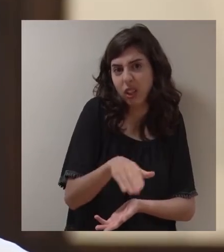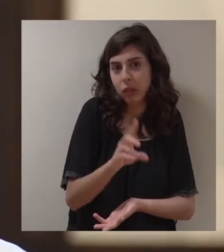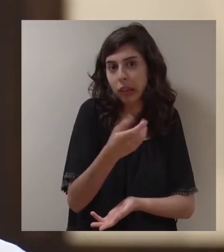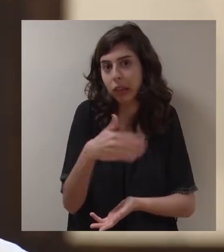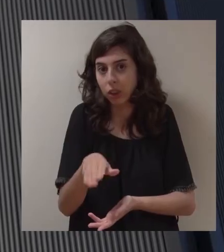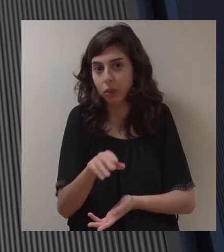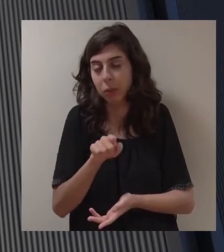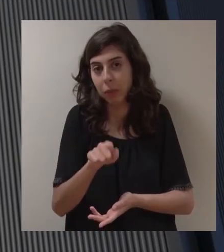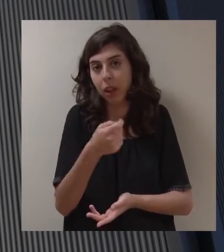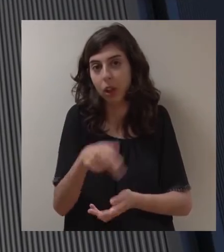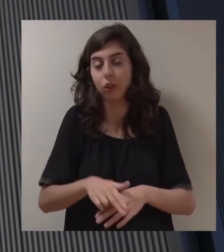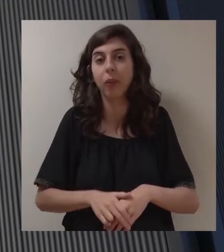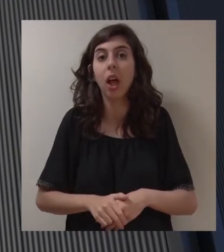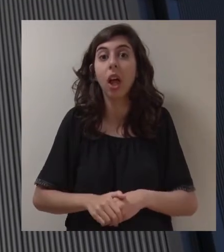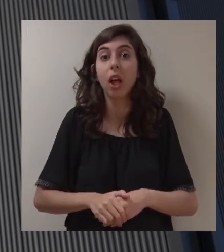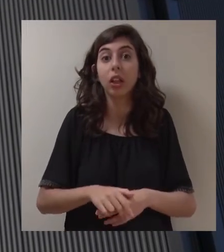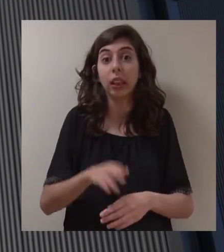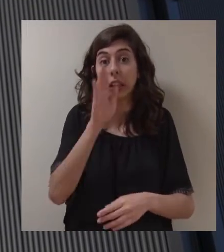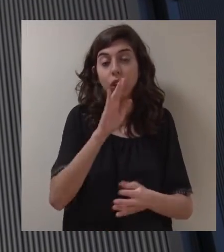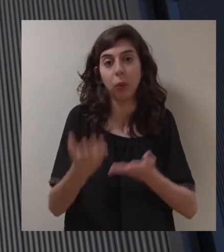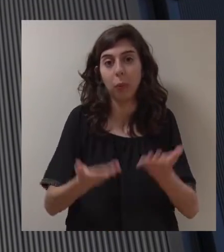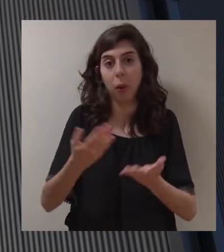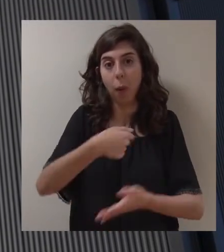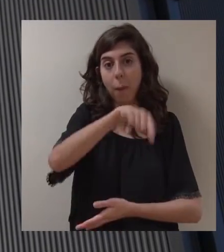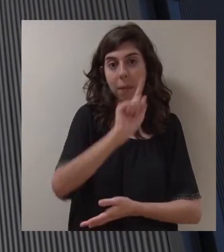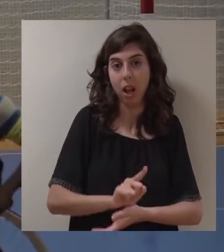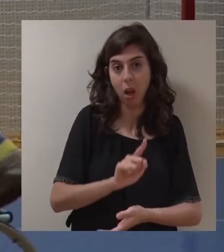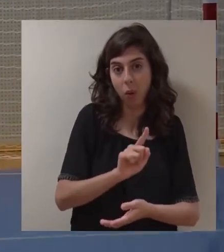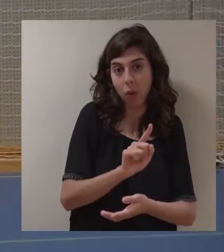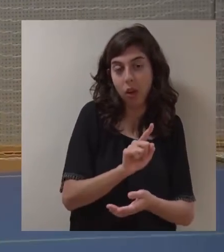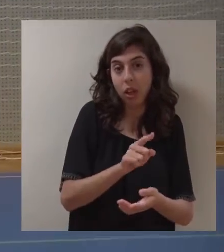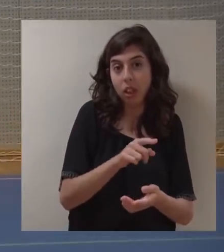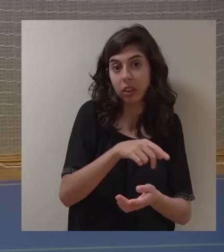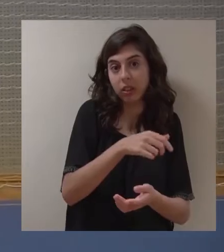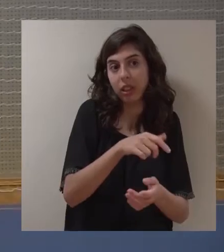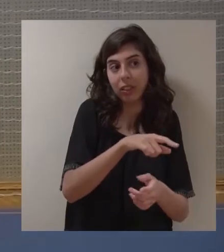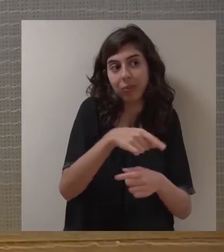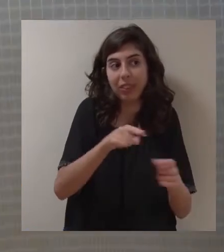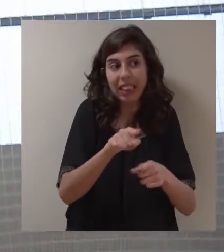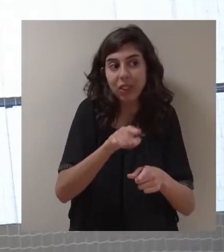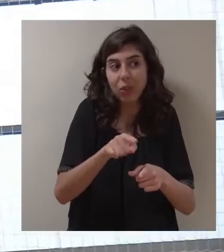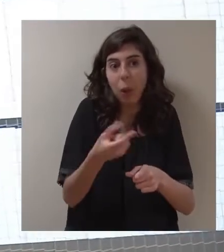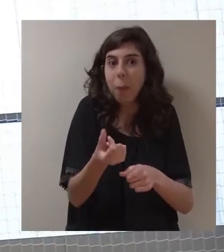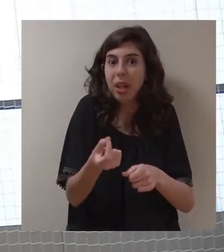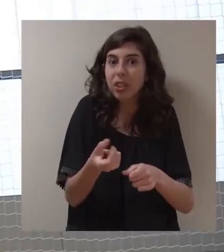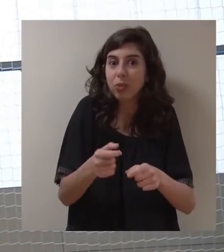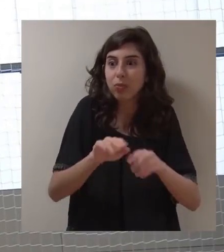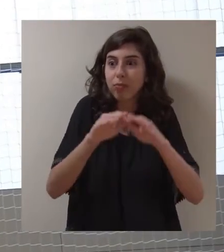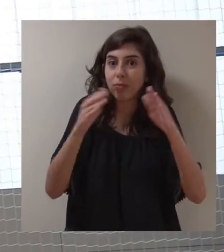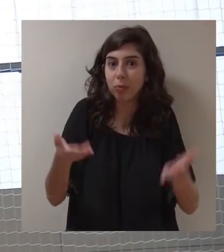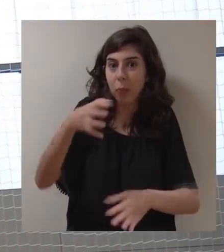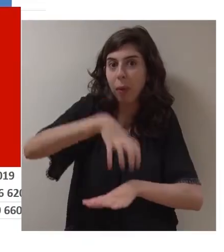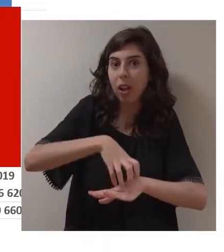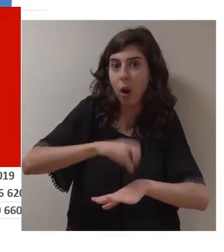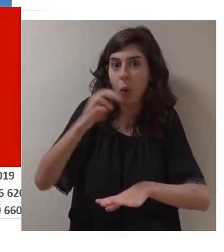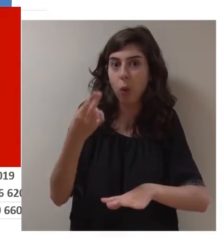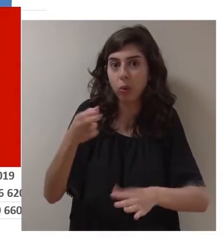seiscentos mil euros. Para terem um nexo de comparação, um milhão e quinhentos ou um milhão e seiscentos mil euros é quanto custa um pavilhão ou um centro de